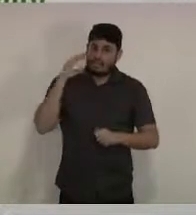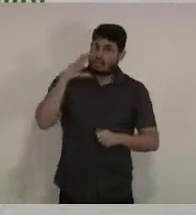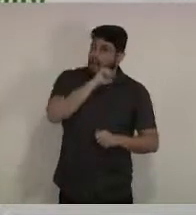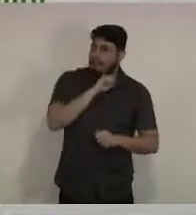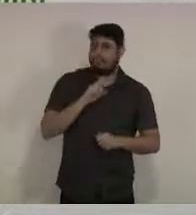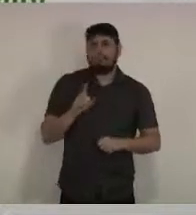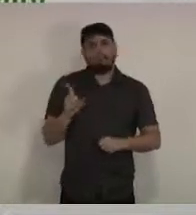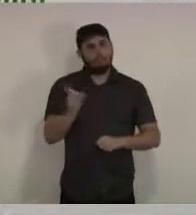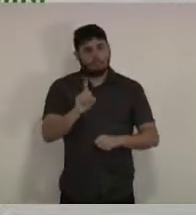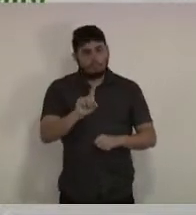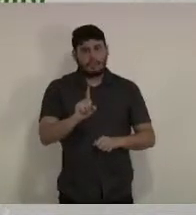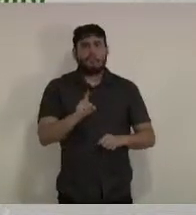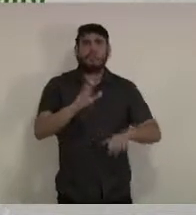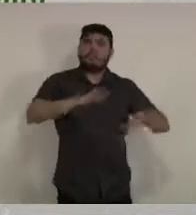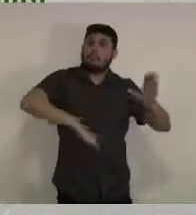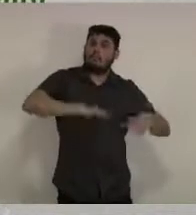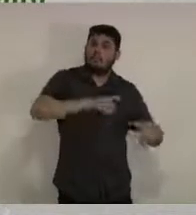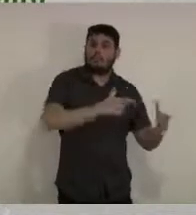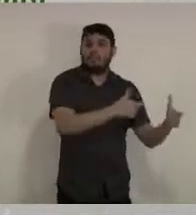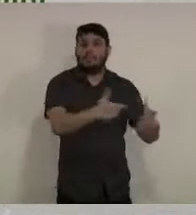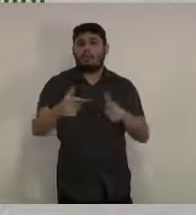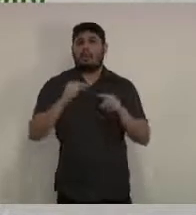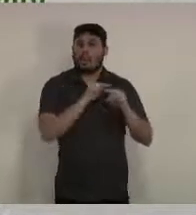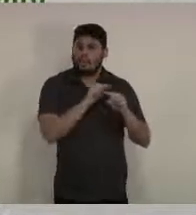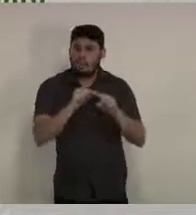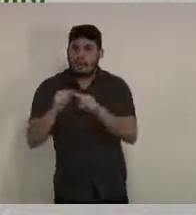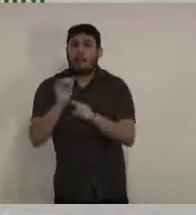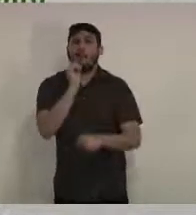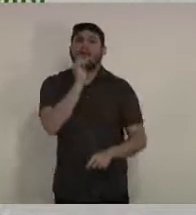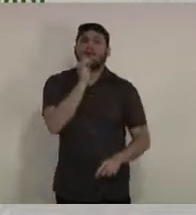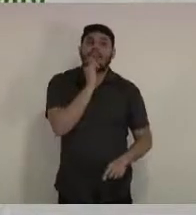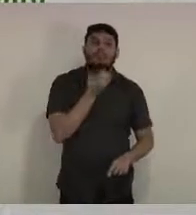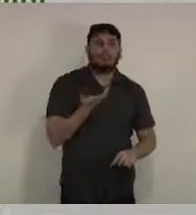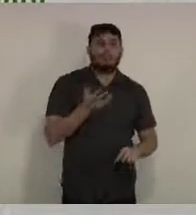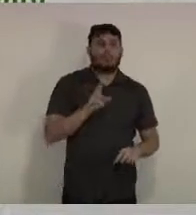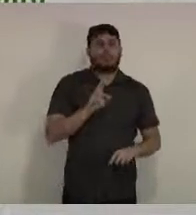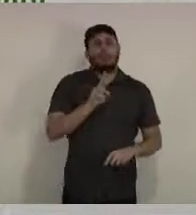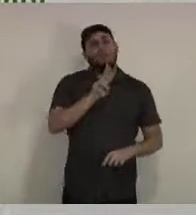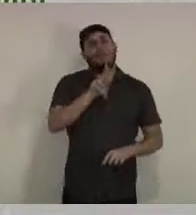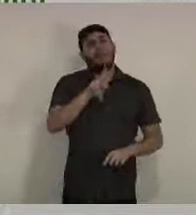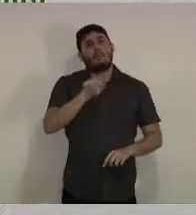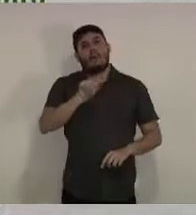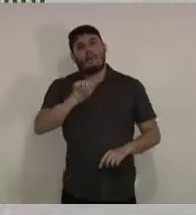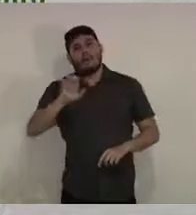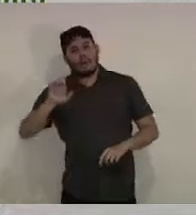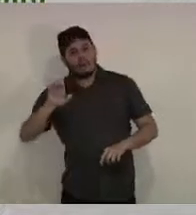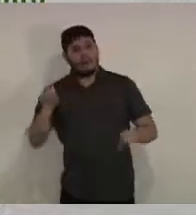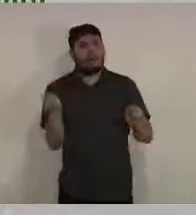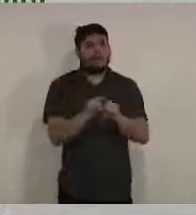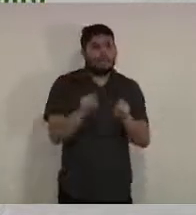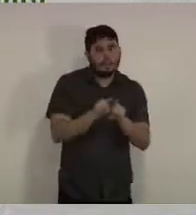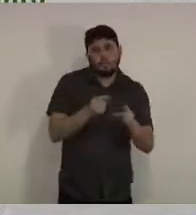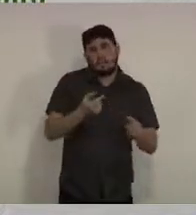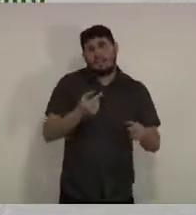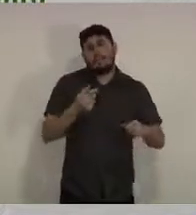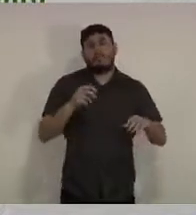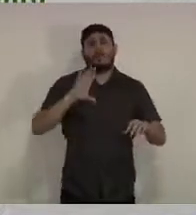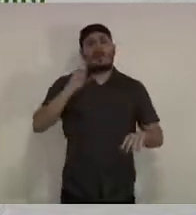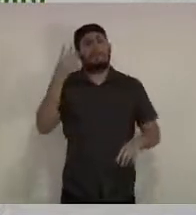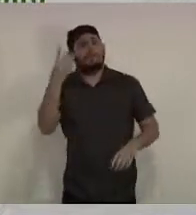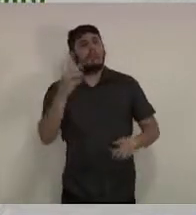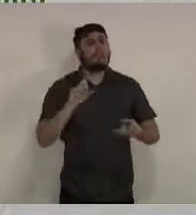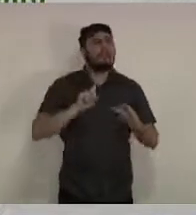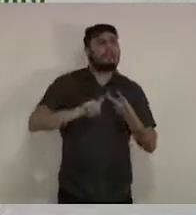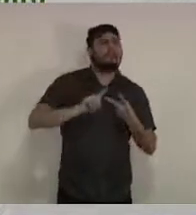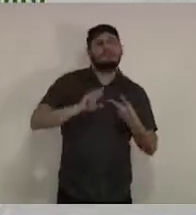locais como, mantemos a UPA especialidades, ali na Zé Rodrigues, na Rendeiras, Boa Vista, Salgado, no centro da cidade, Avenida